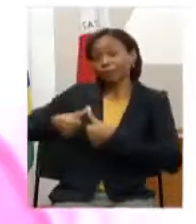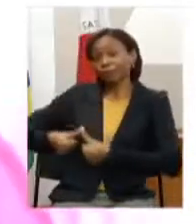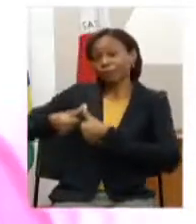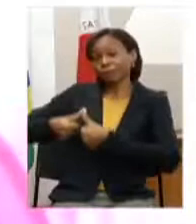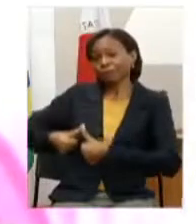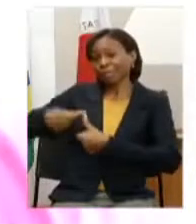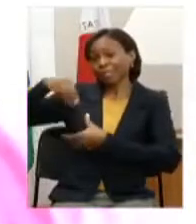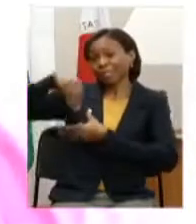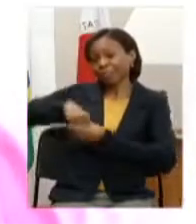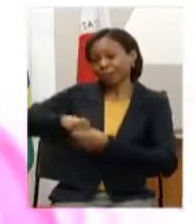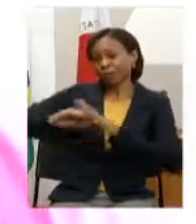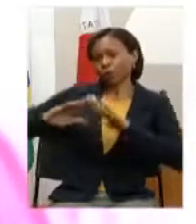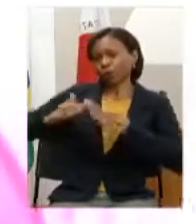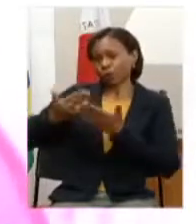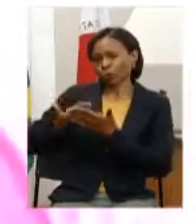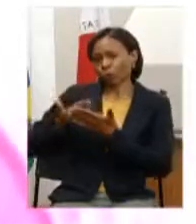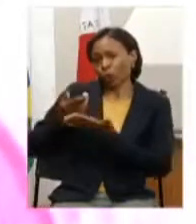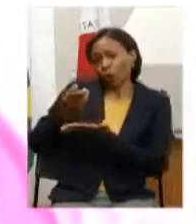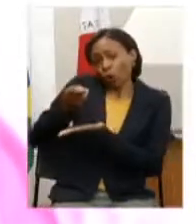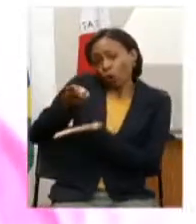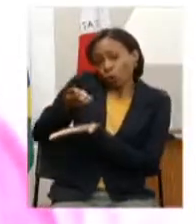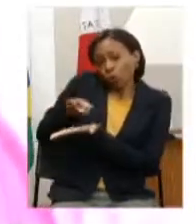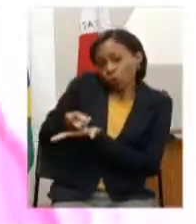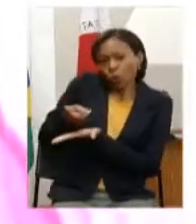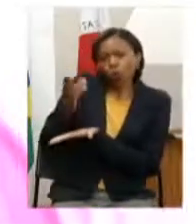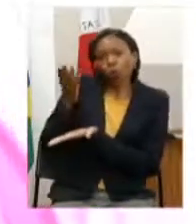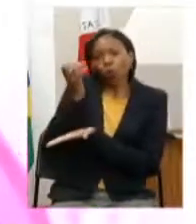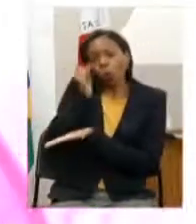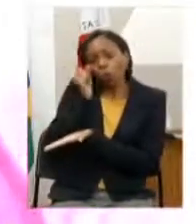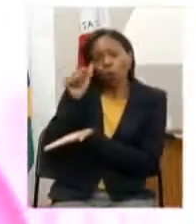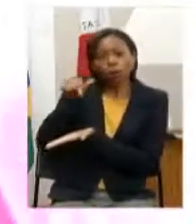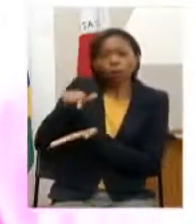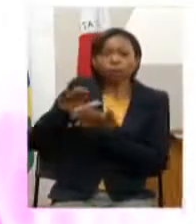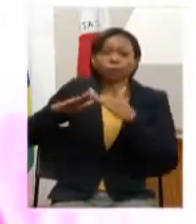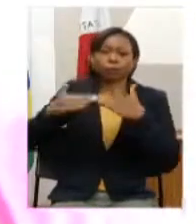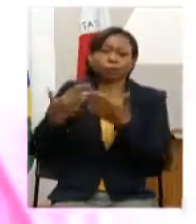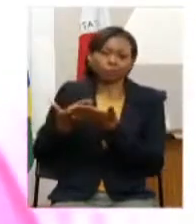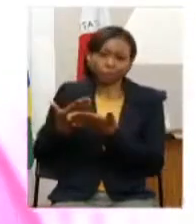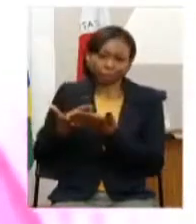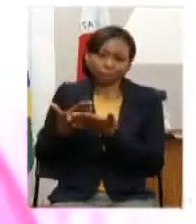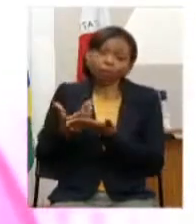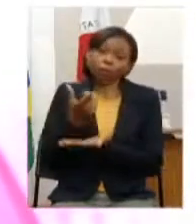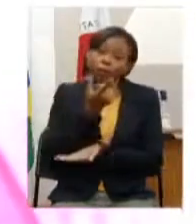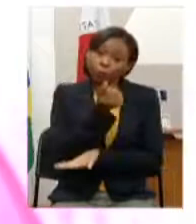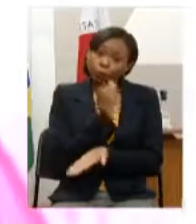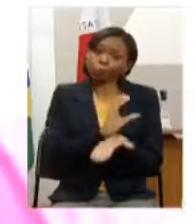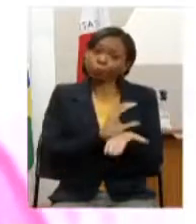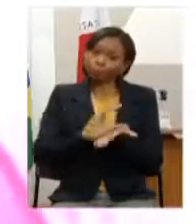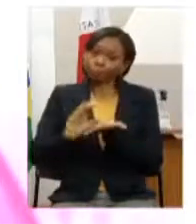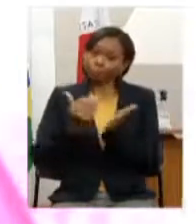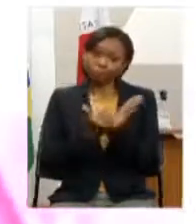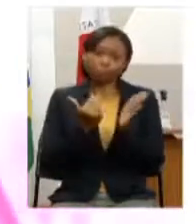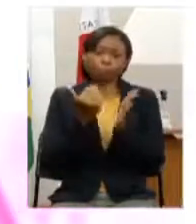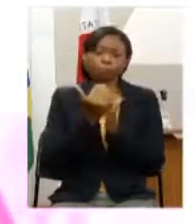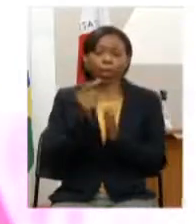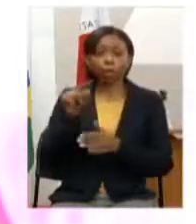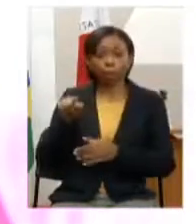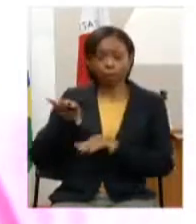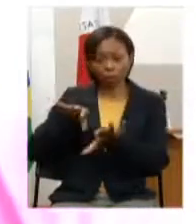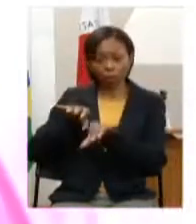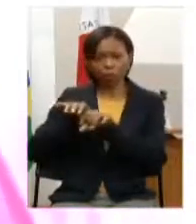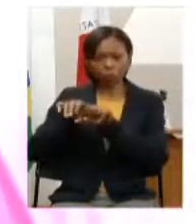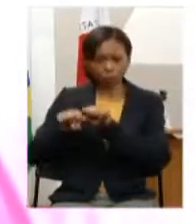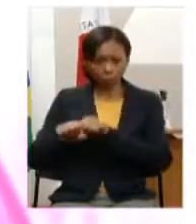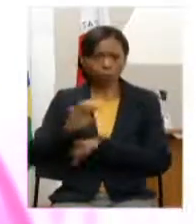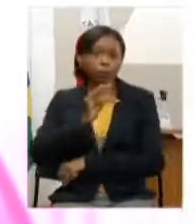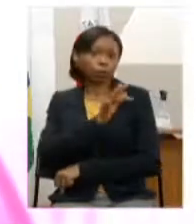internato que tem um custo a mais um investimento a mais melhor dizendo a escola como elas formam técnicos em agropecuária então elas